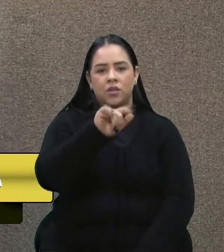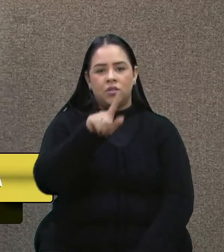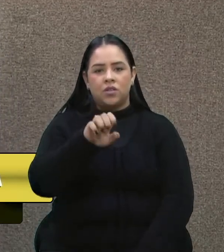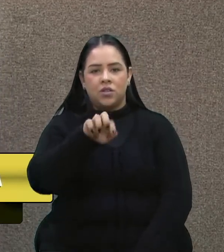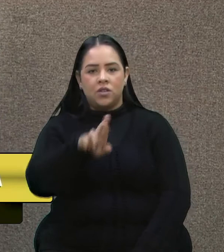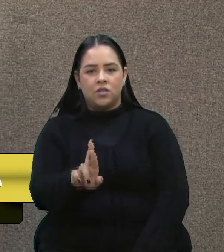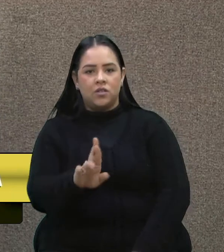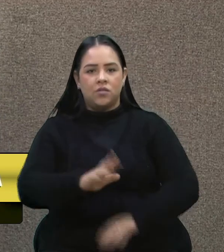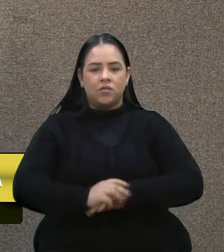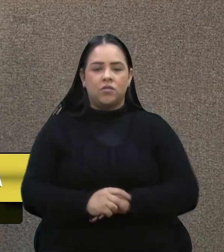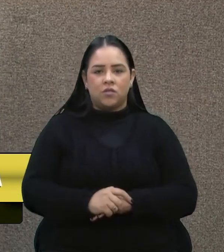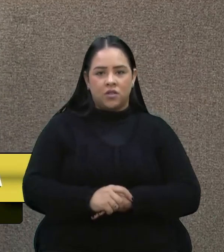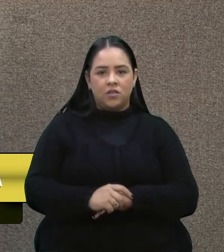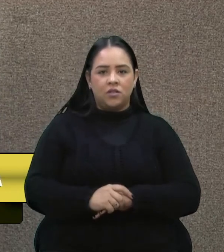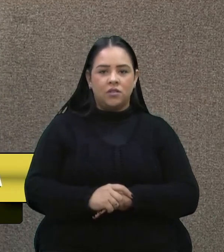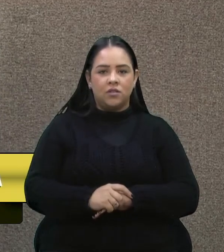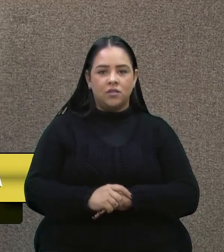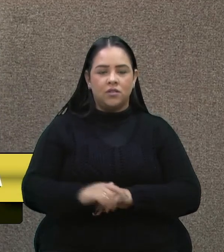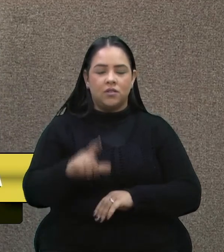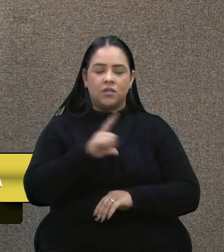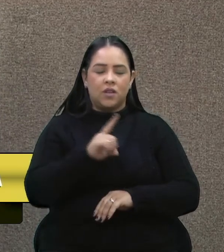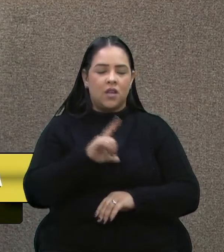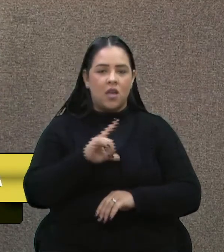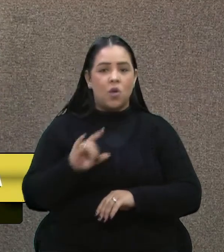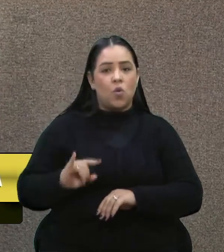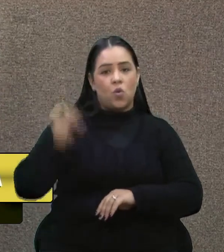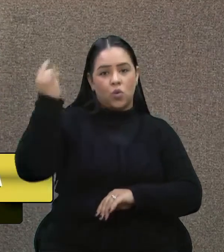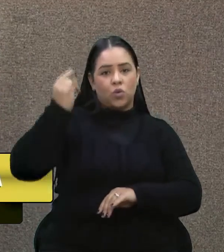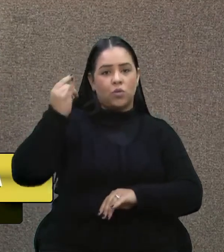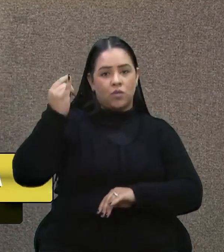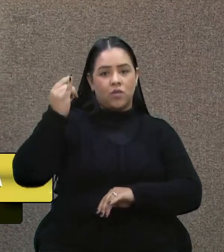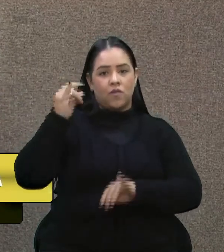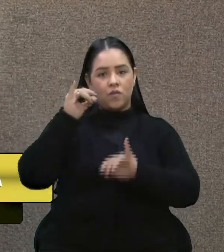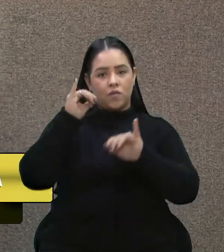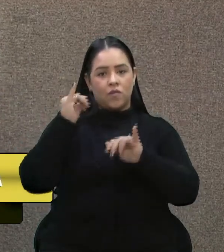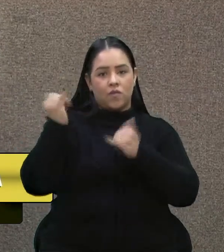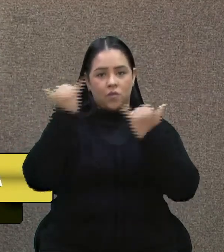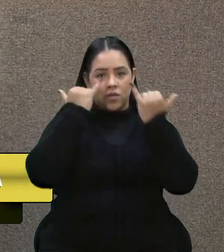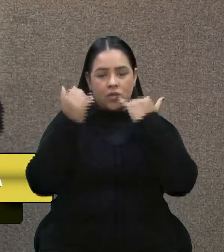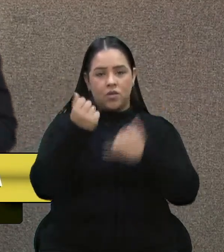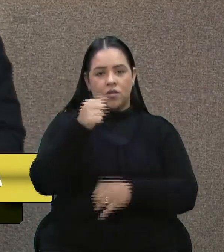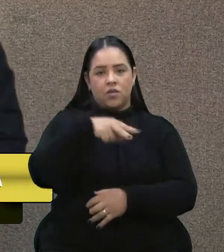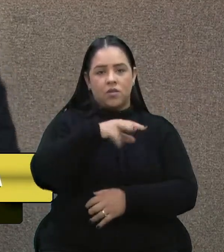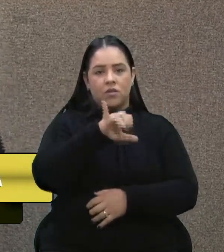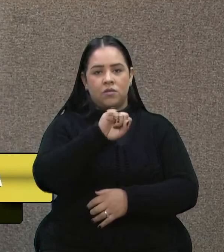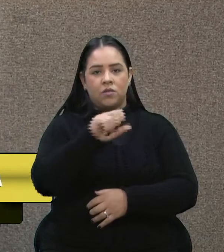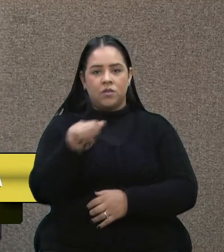Isso é notícia de última hora da Anvisa. Muito obrigado, senhor presidente.